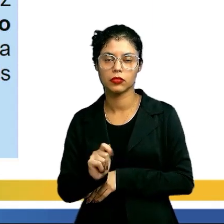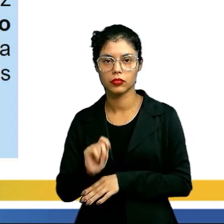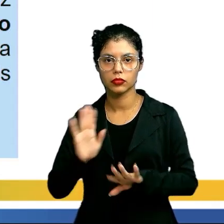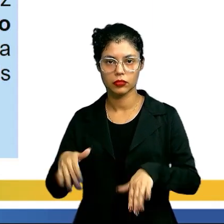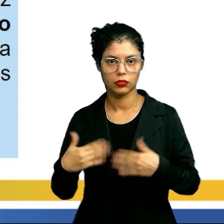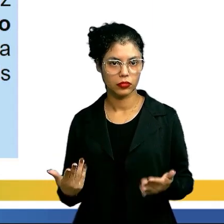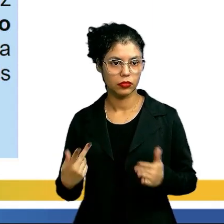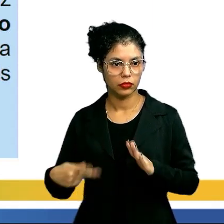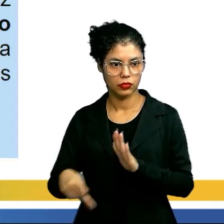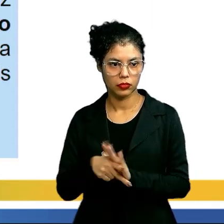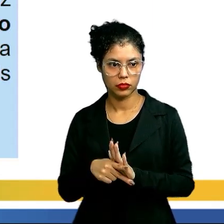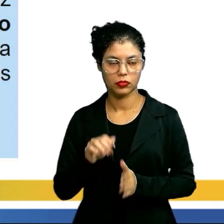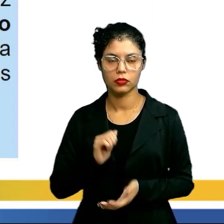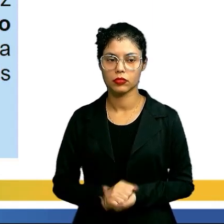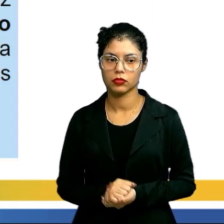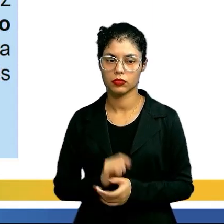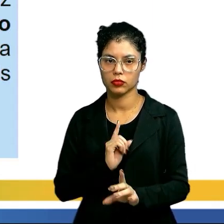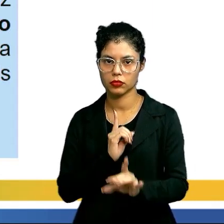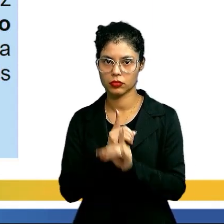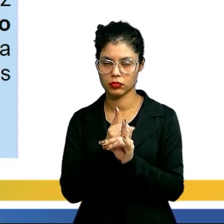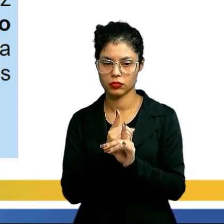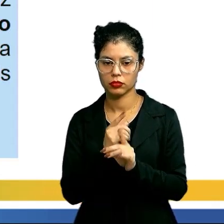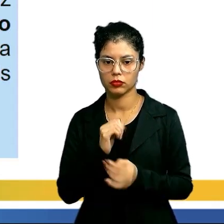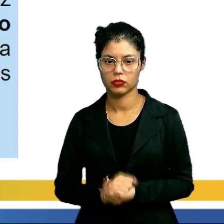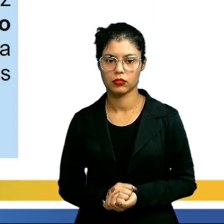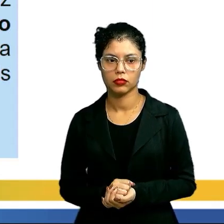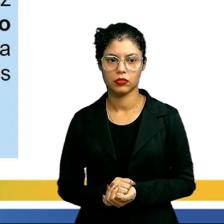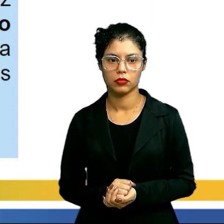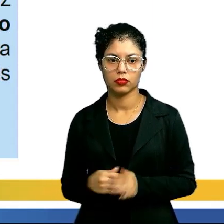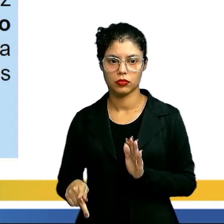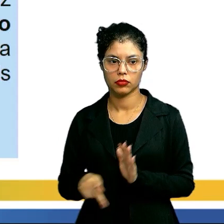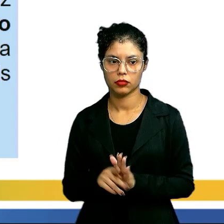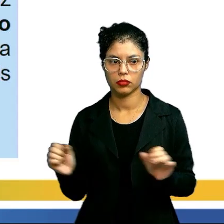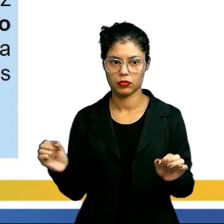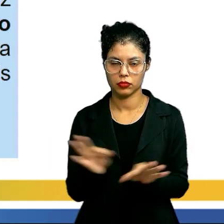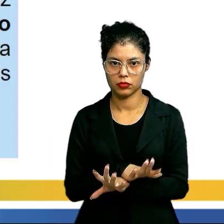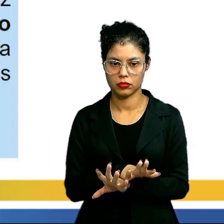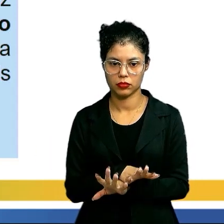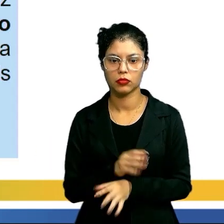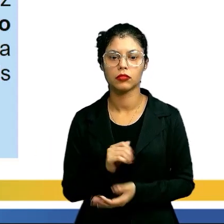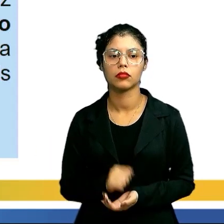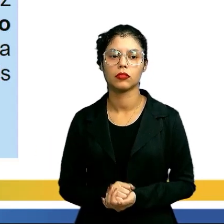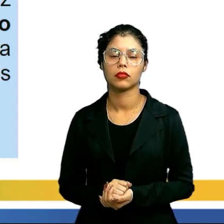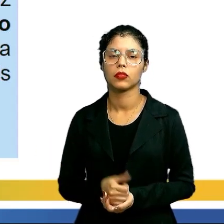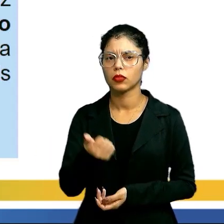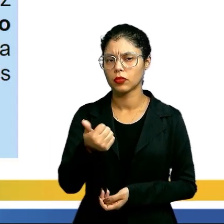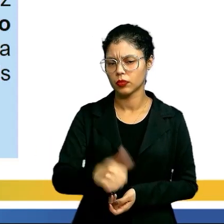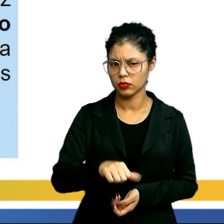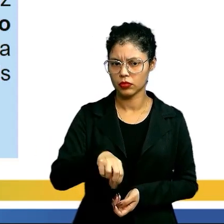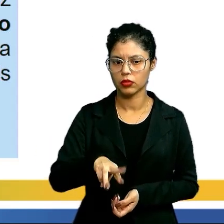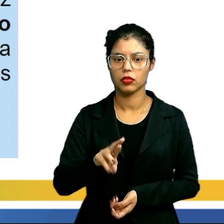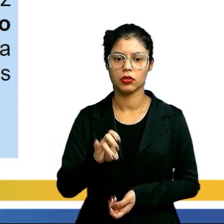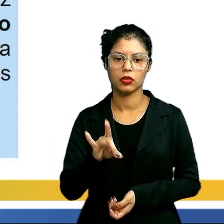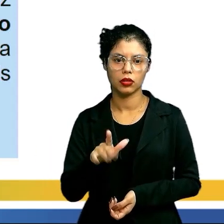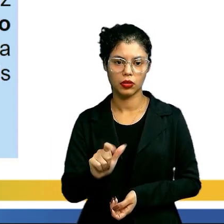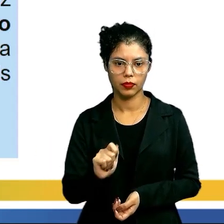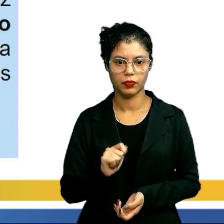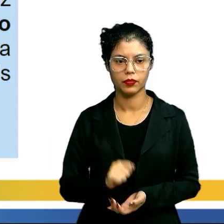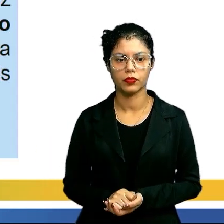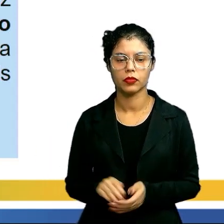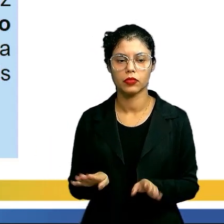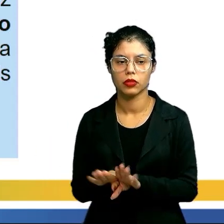qual o próprio Nietzsche se identifica, além da destruição da moral de rebanho, há a